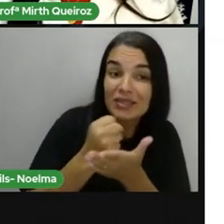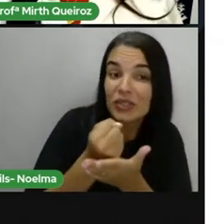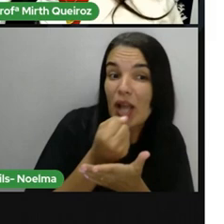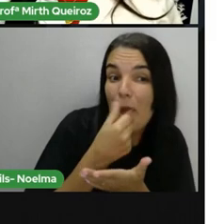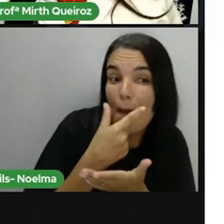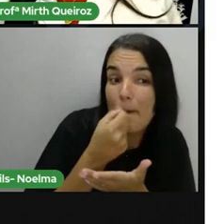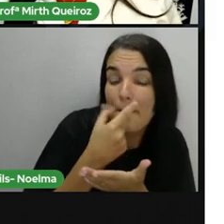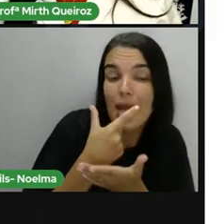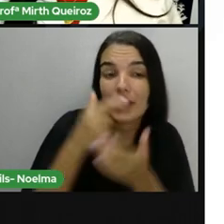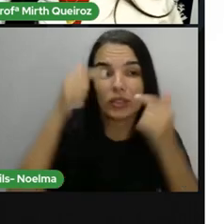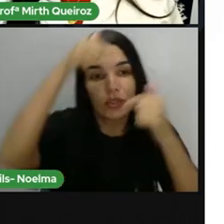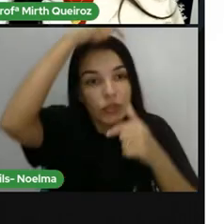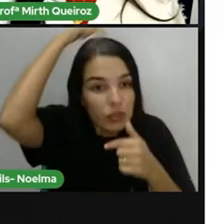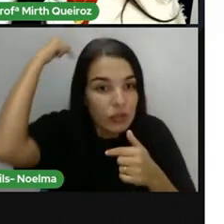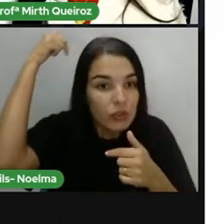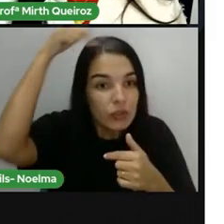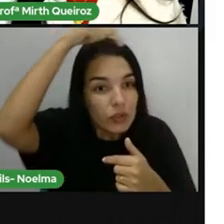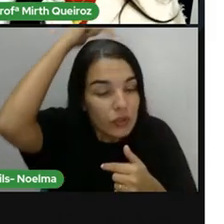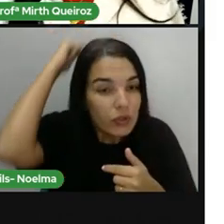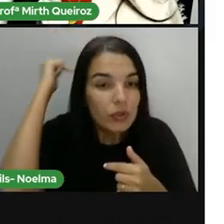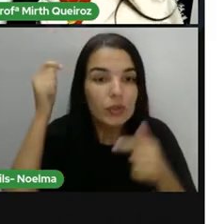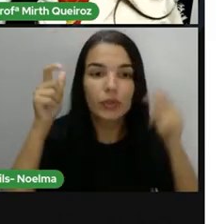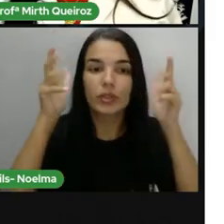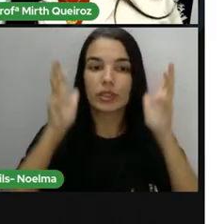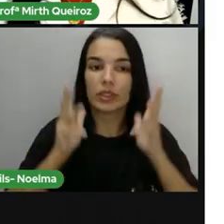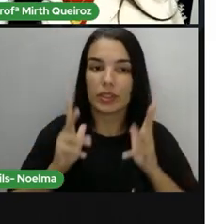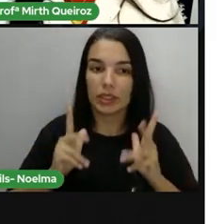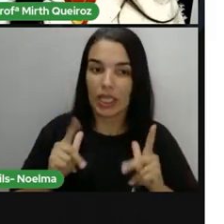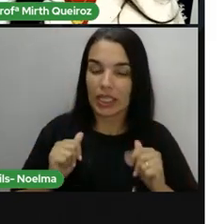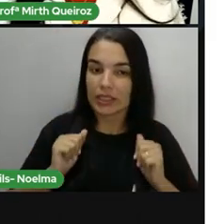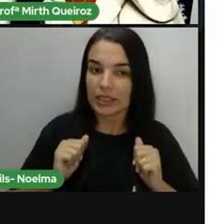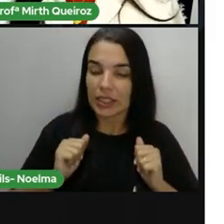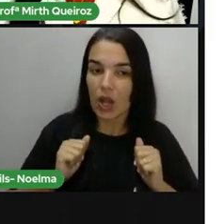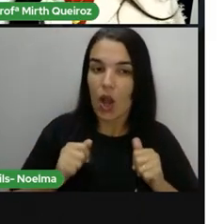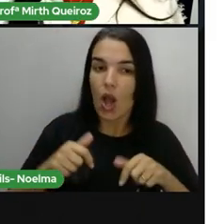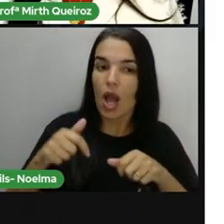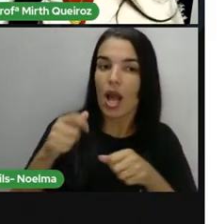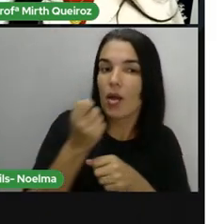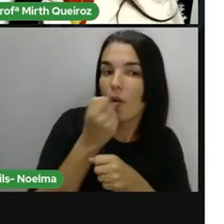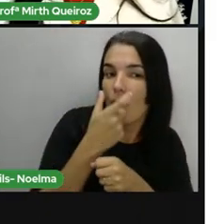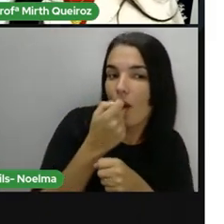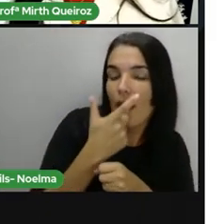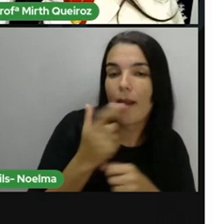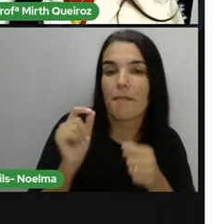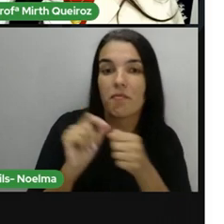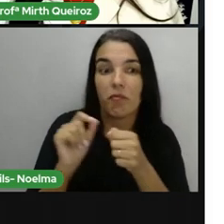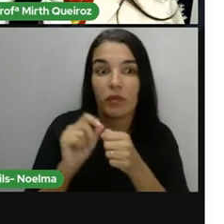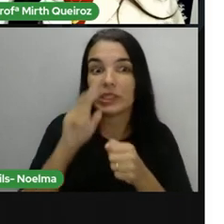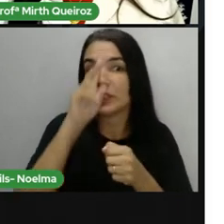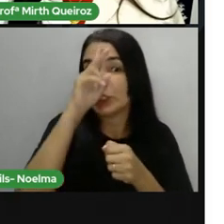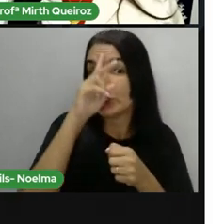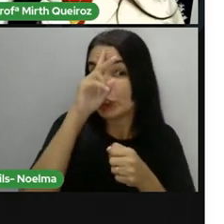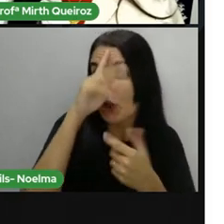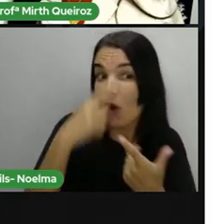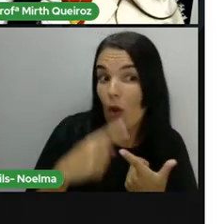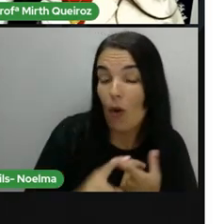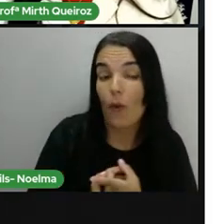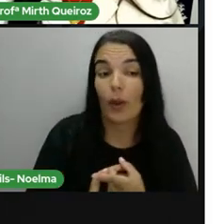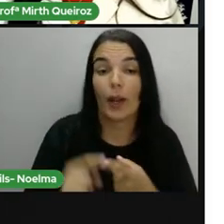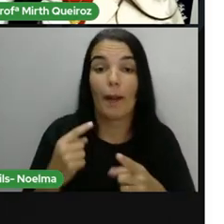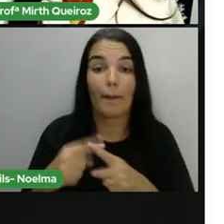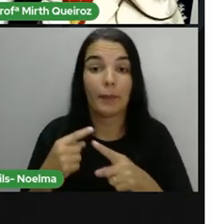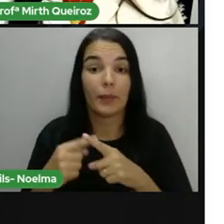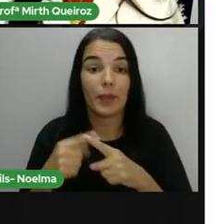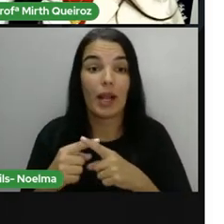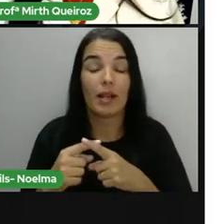data muito antigo, né? Que é de 1700 a 1705 aí. Fez história, né? Porque, segundo